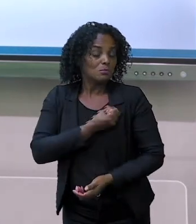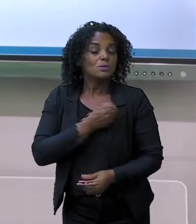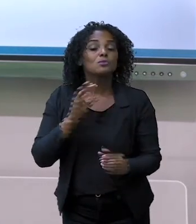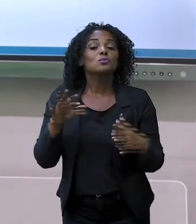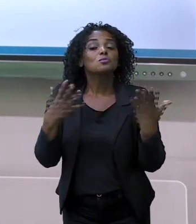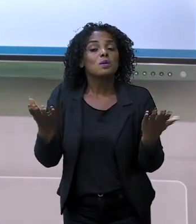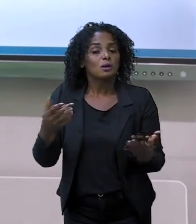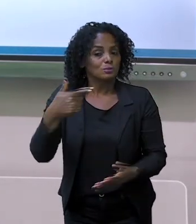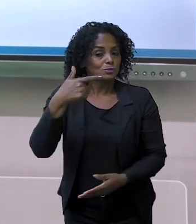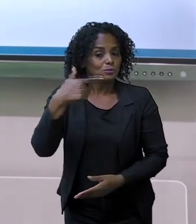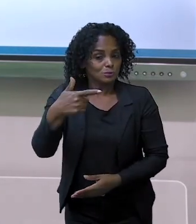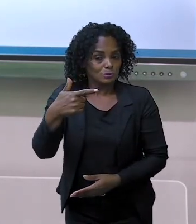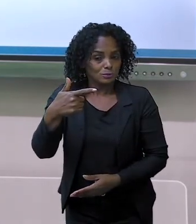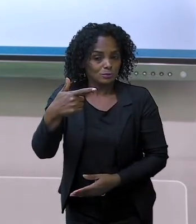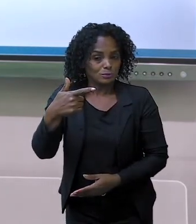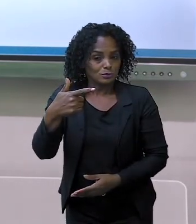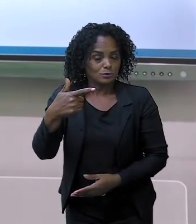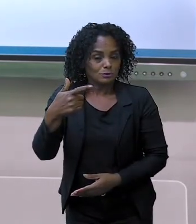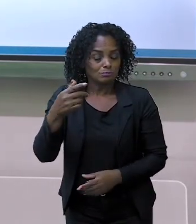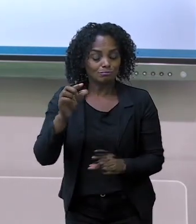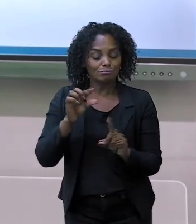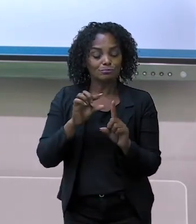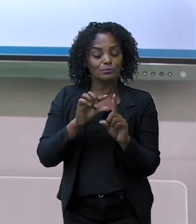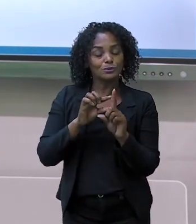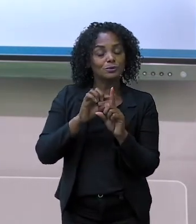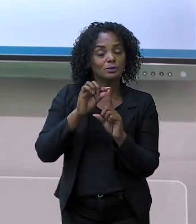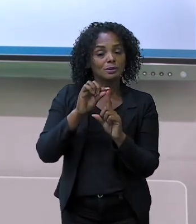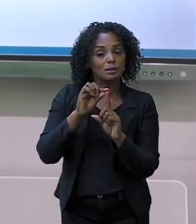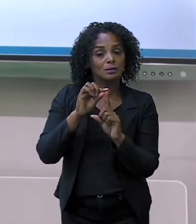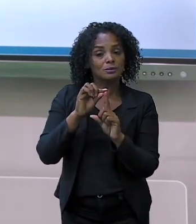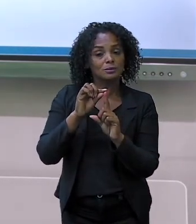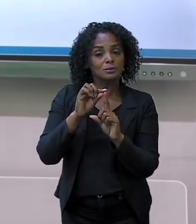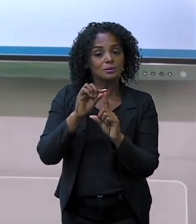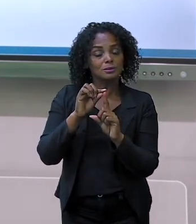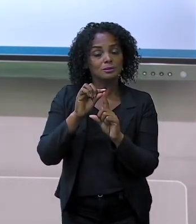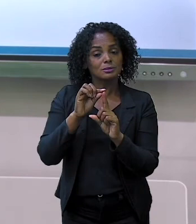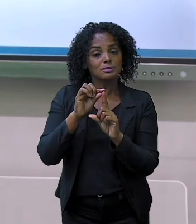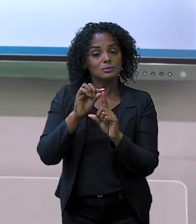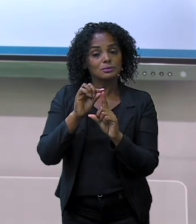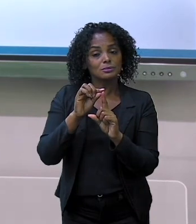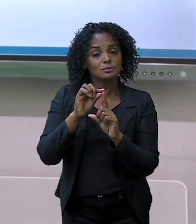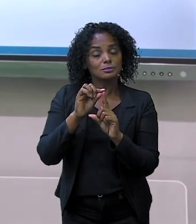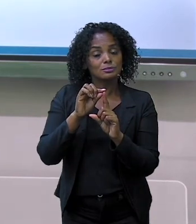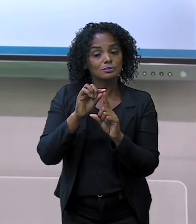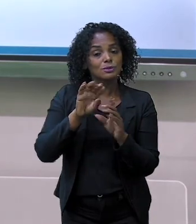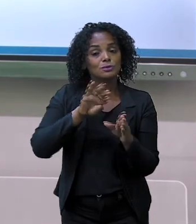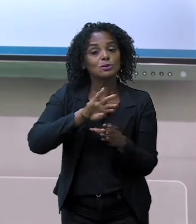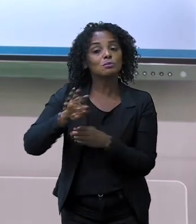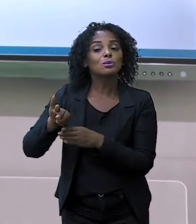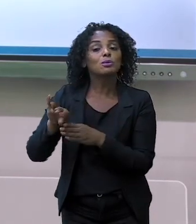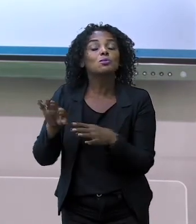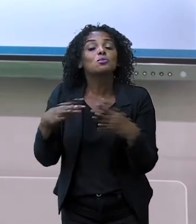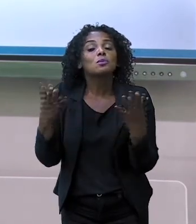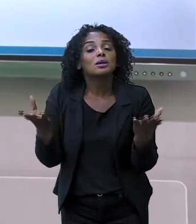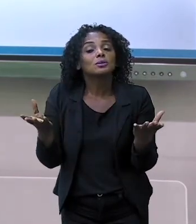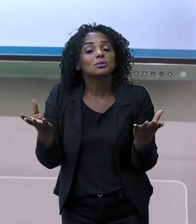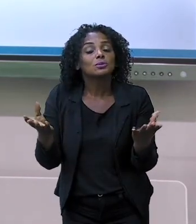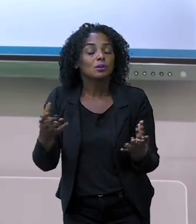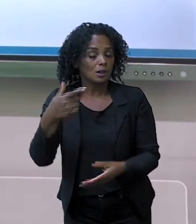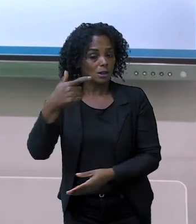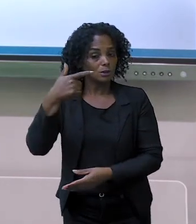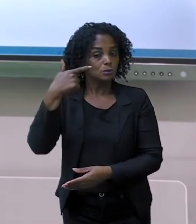E quantas unidades que sobrou? Uma, duas. Vinte e dois. Então, nós temos duas